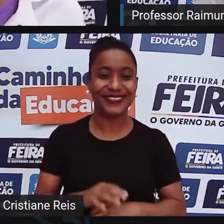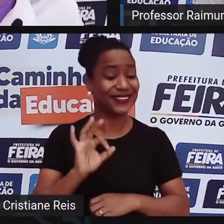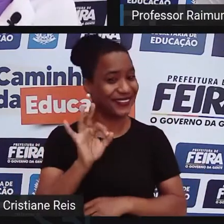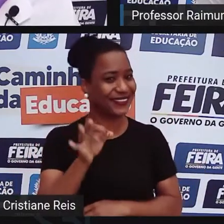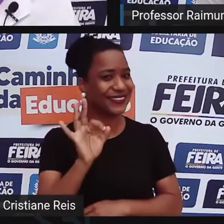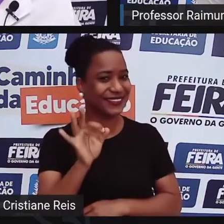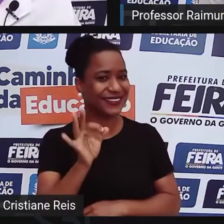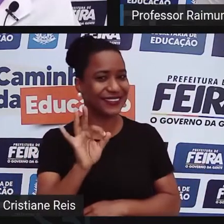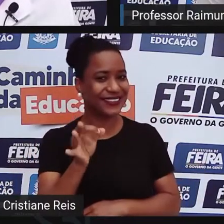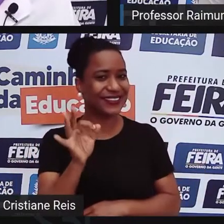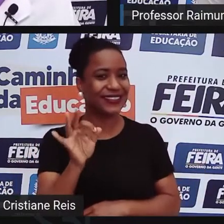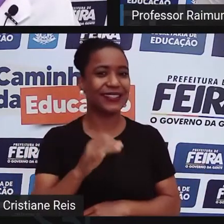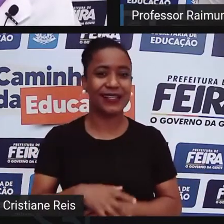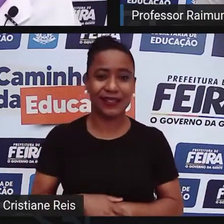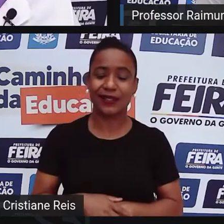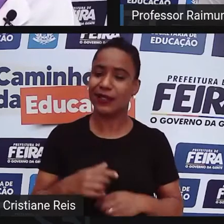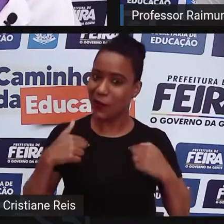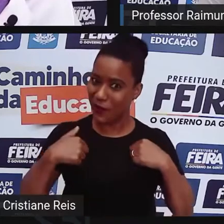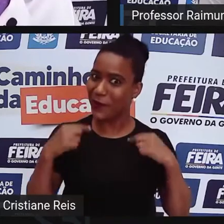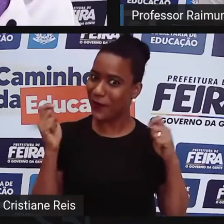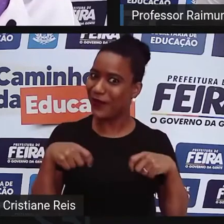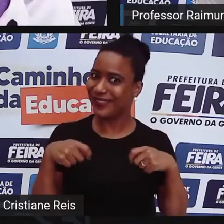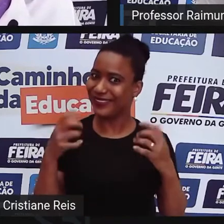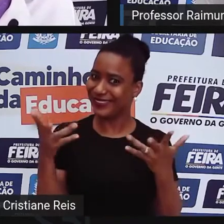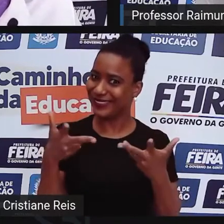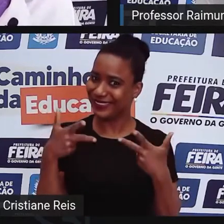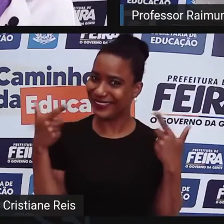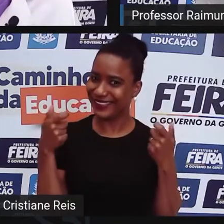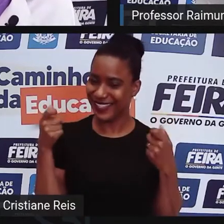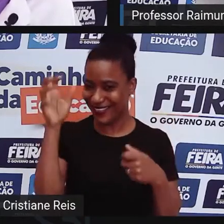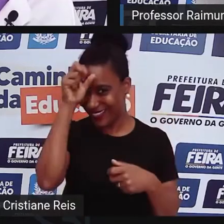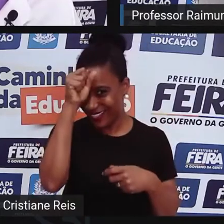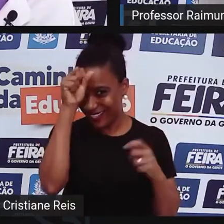Então, tem esperança para mim. Com certeza.